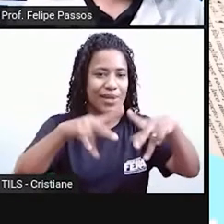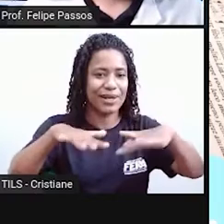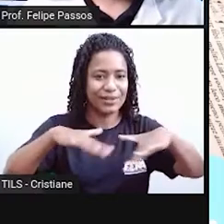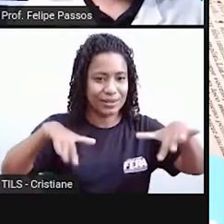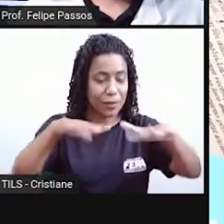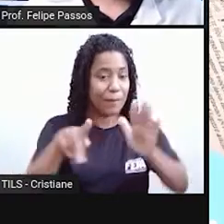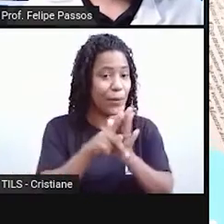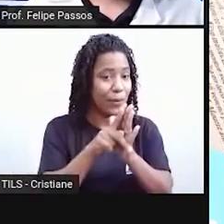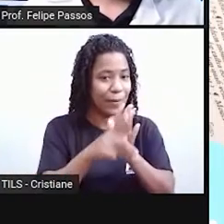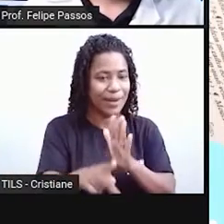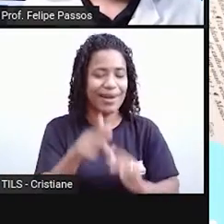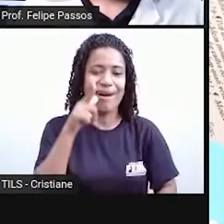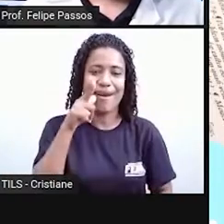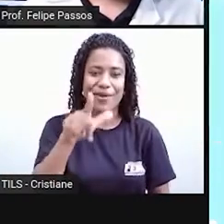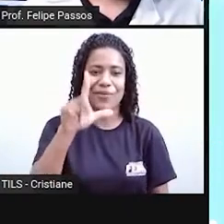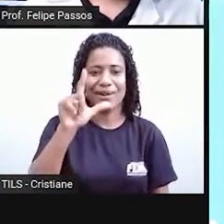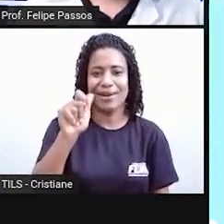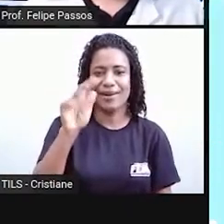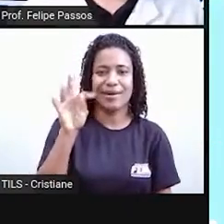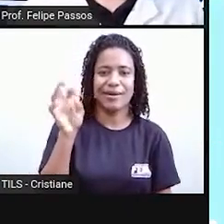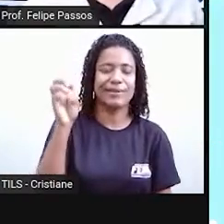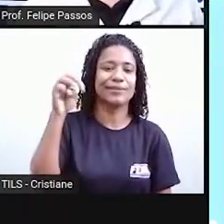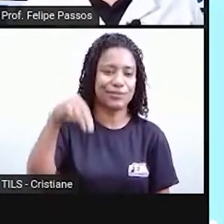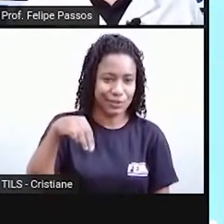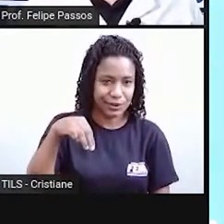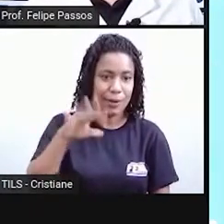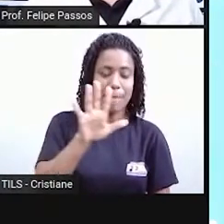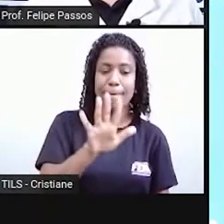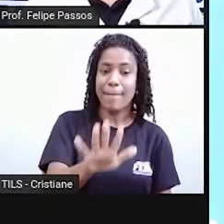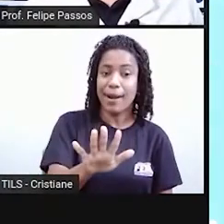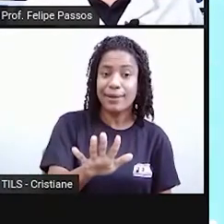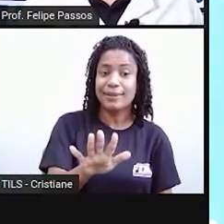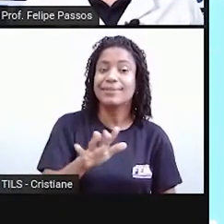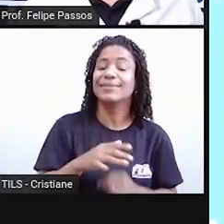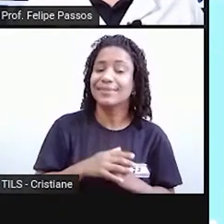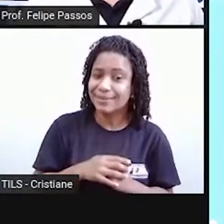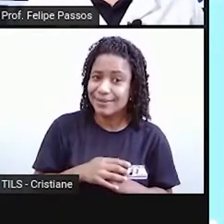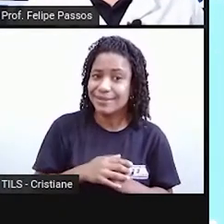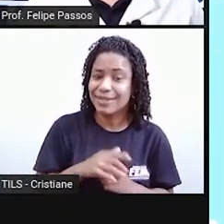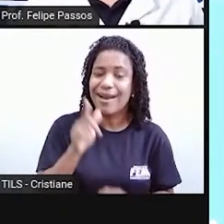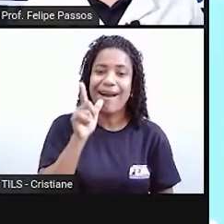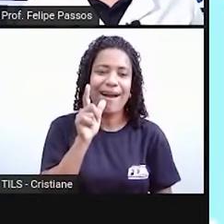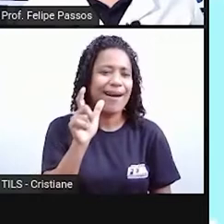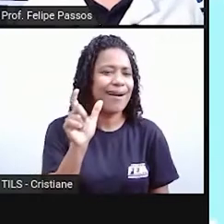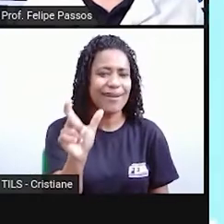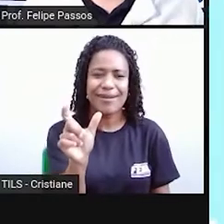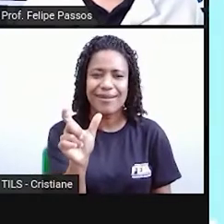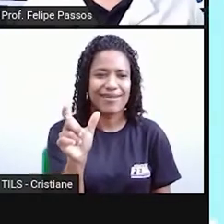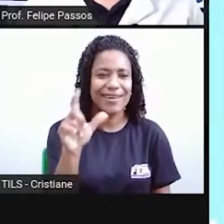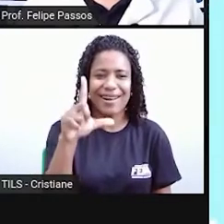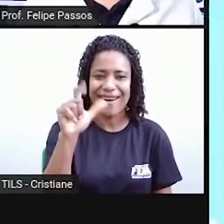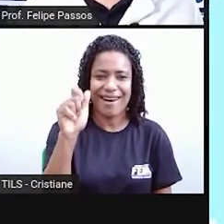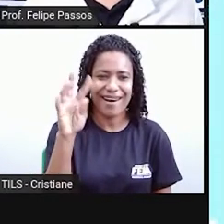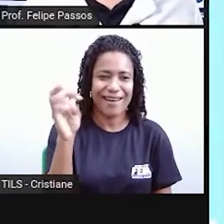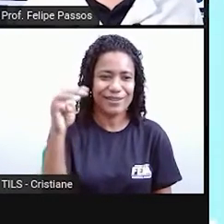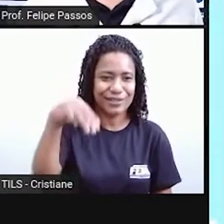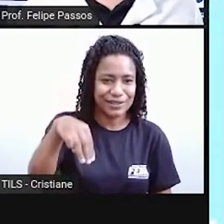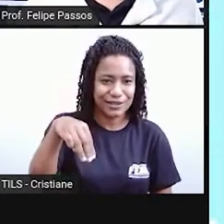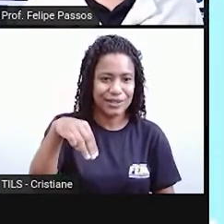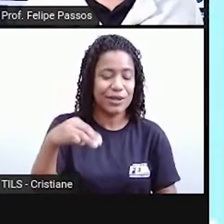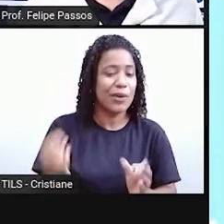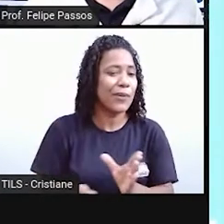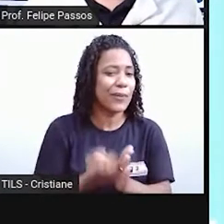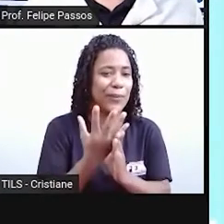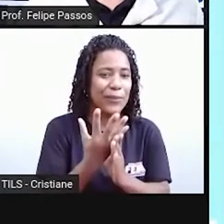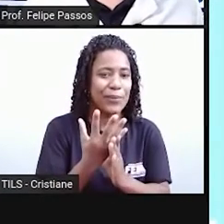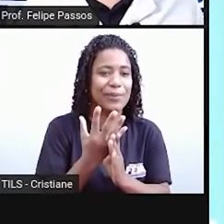língua normalmente. Mas, essa língua, o latim, ela se desdobrou em diversas outras línguas,